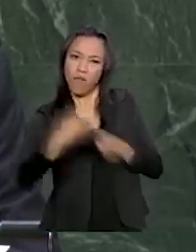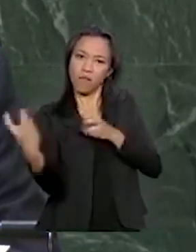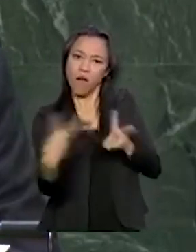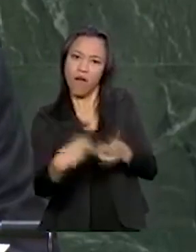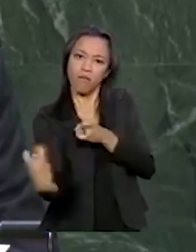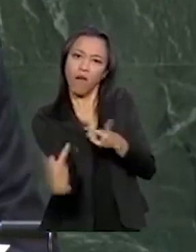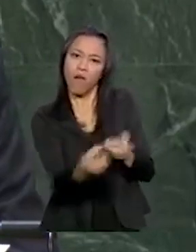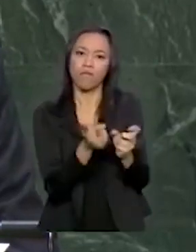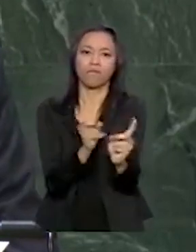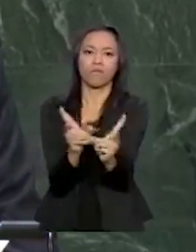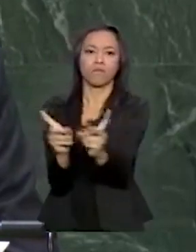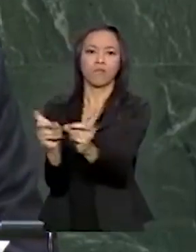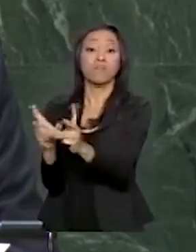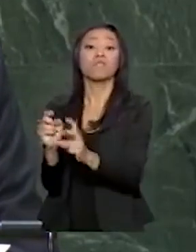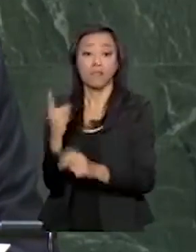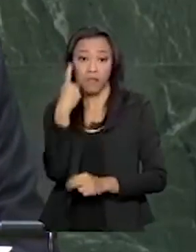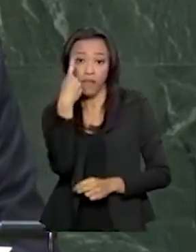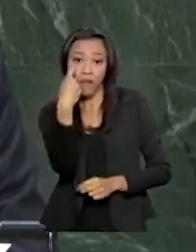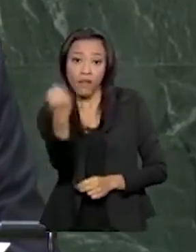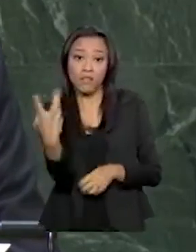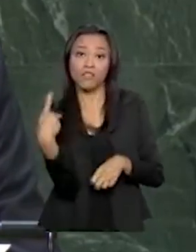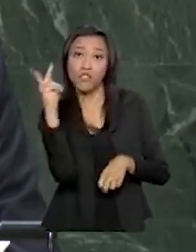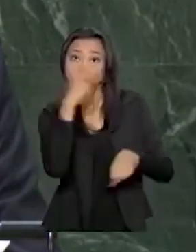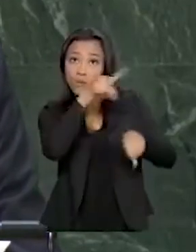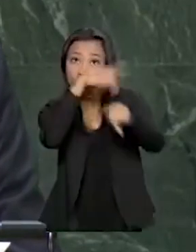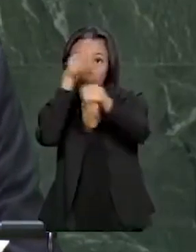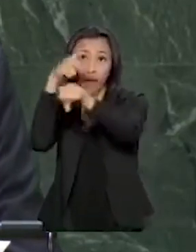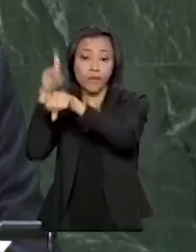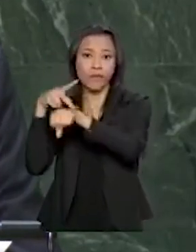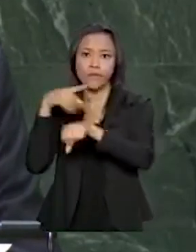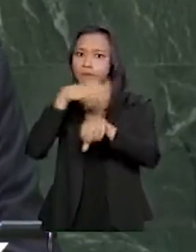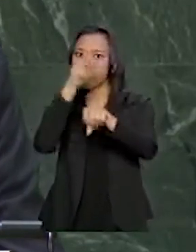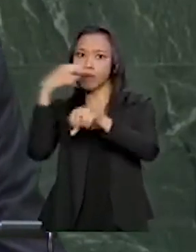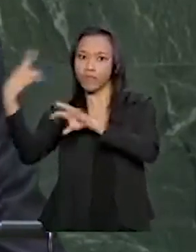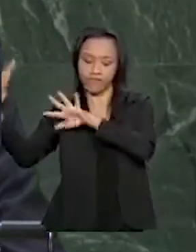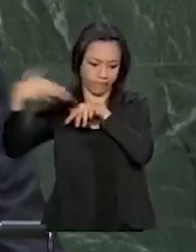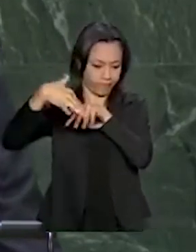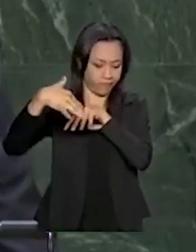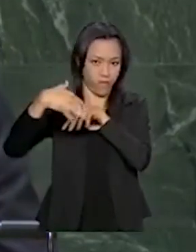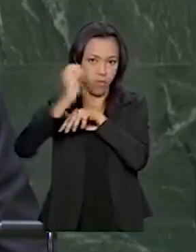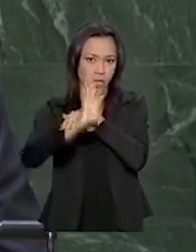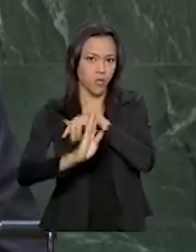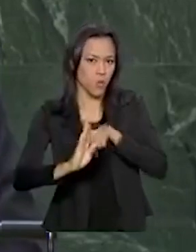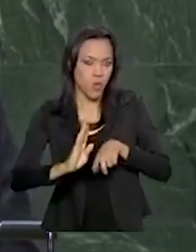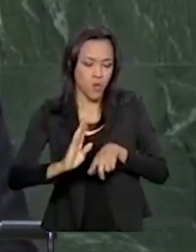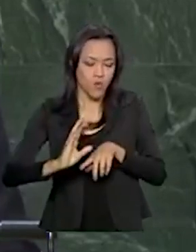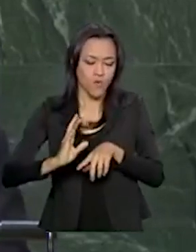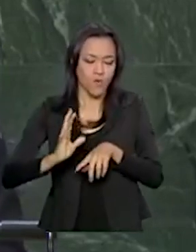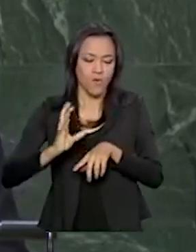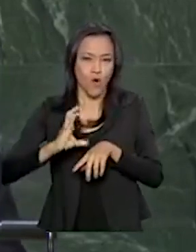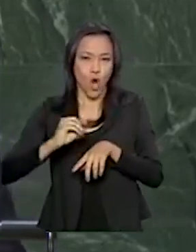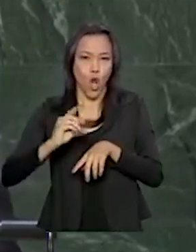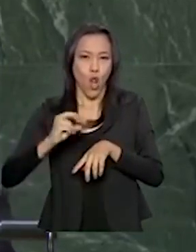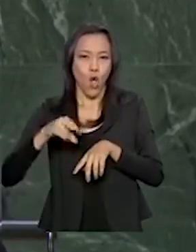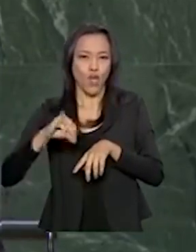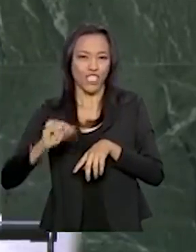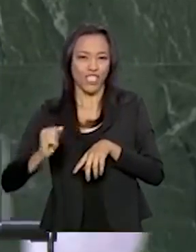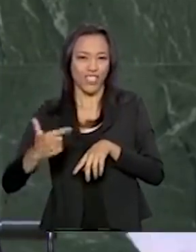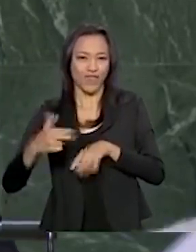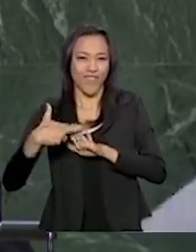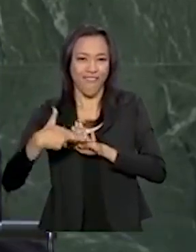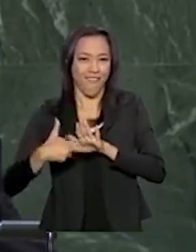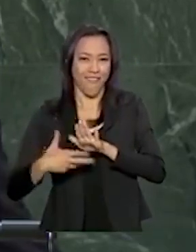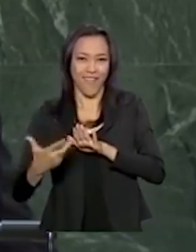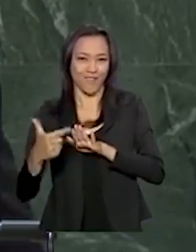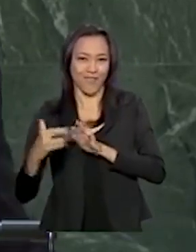atendendo interesses estrangeiros de países que ainda enxergam no Brasil uma colônia, sem regras e